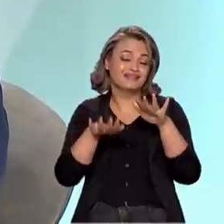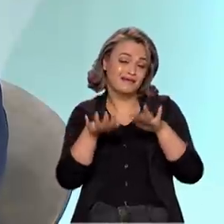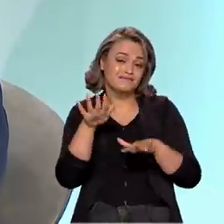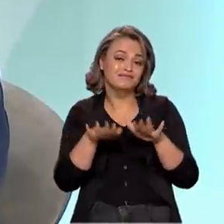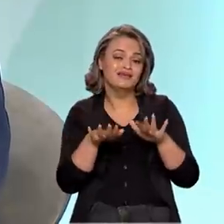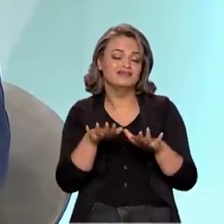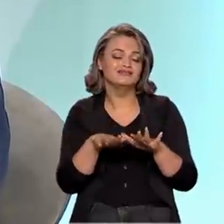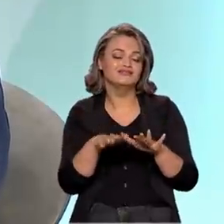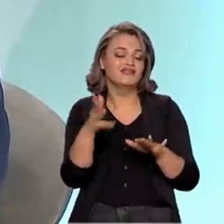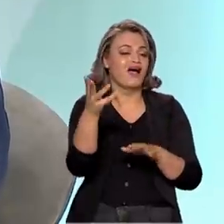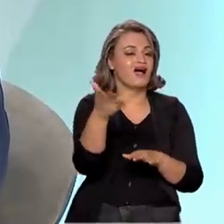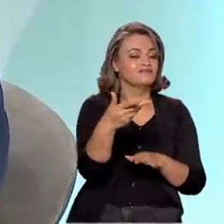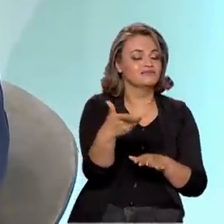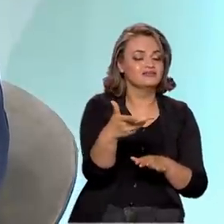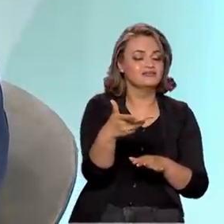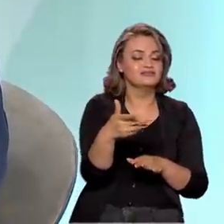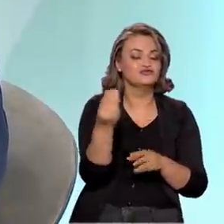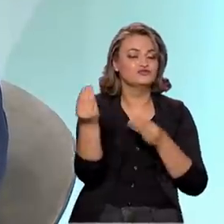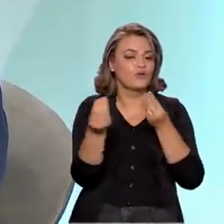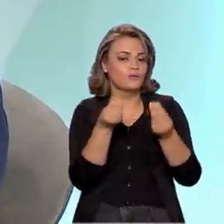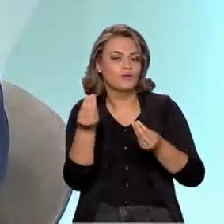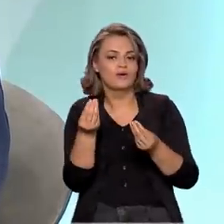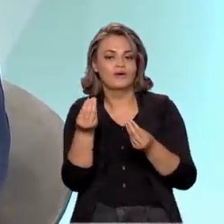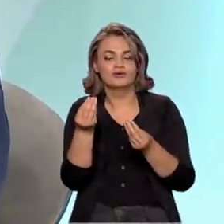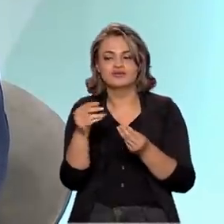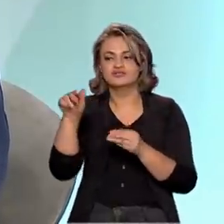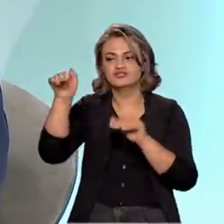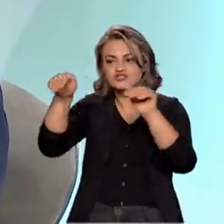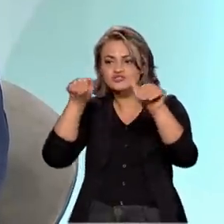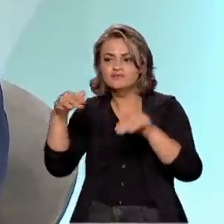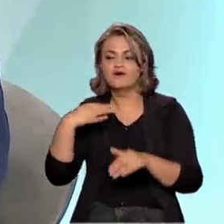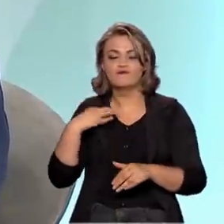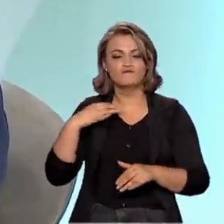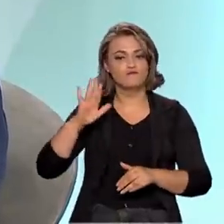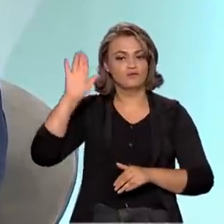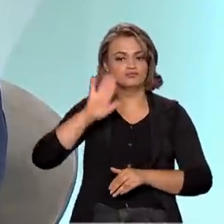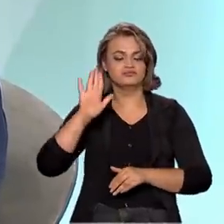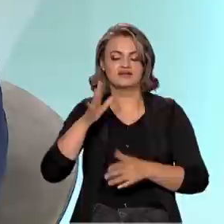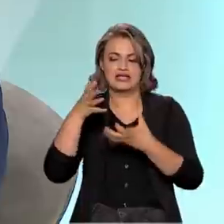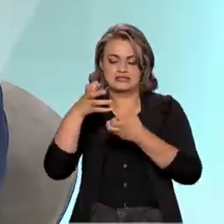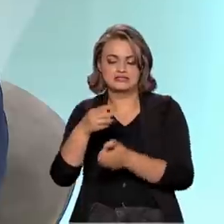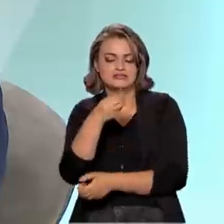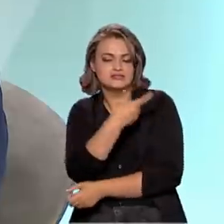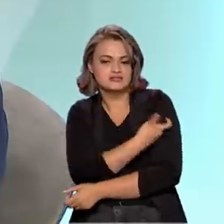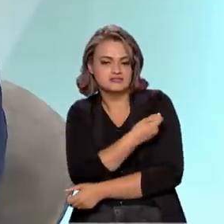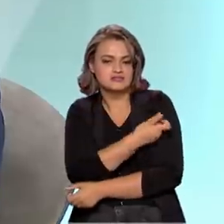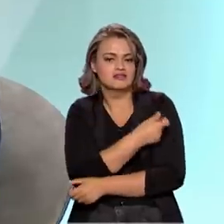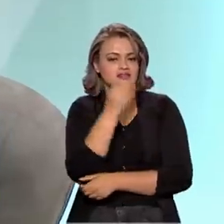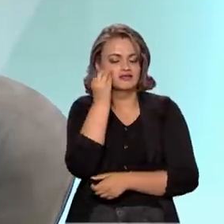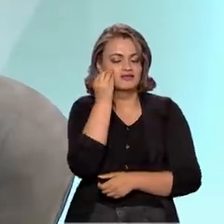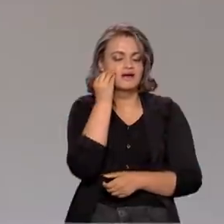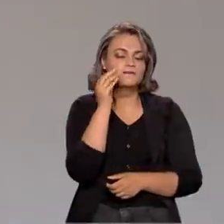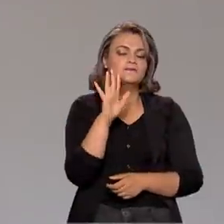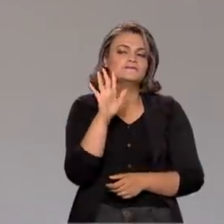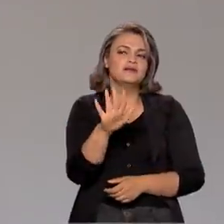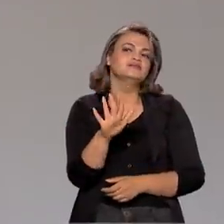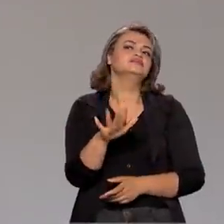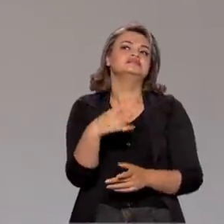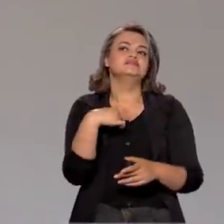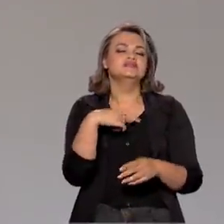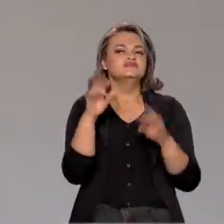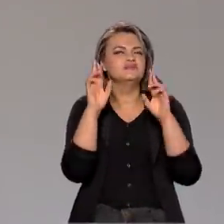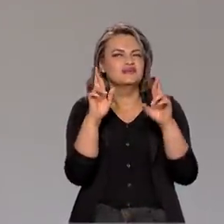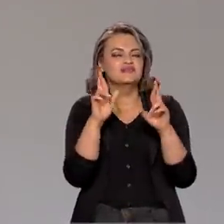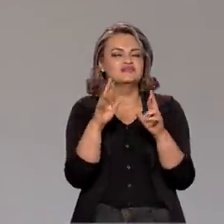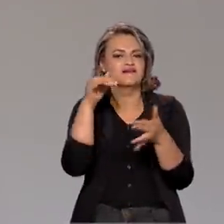da velocidade com que nós consigamos voluntários e o desenvolvimento desses testes, mas eu tenho esperança